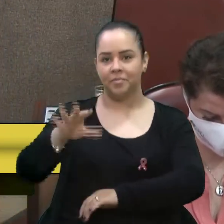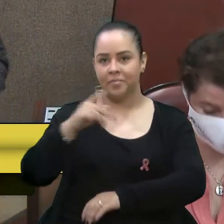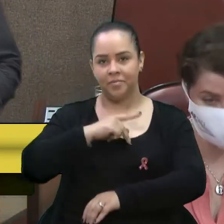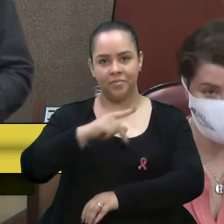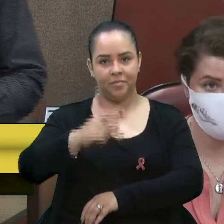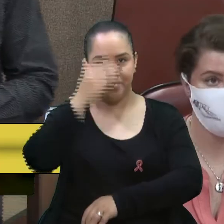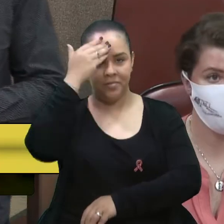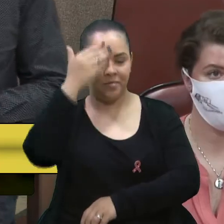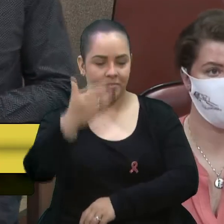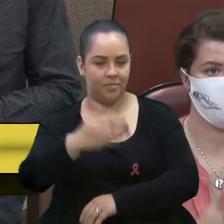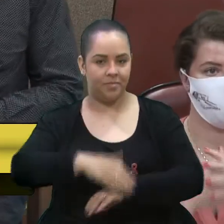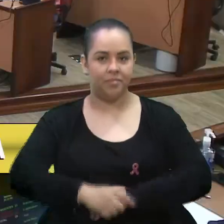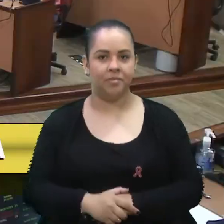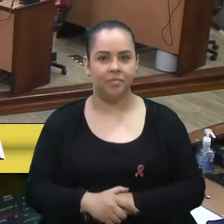obrigado. Obrigado. Obrigado. Obrigado. Obrigado. Obrigado.